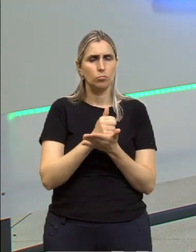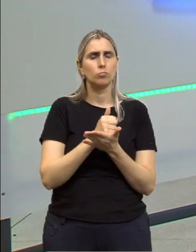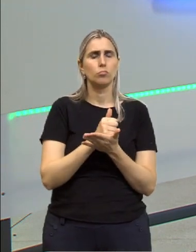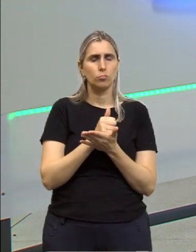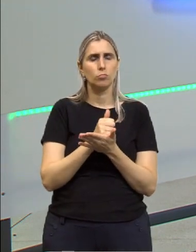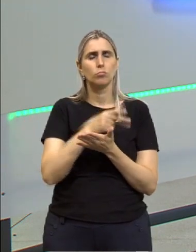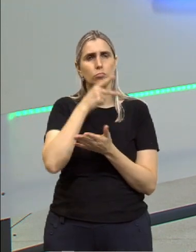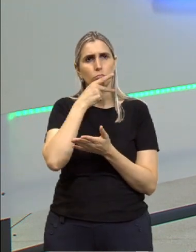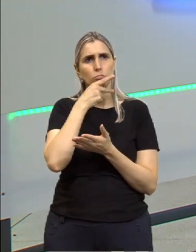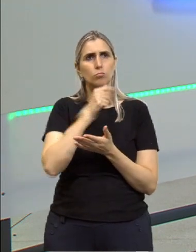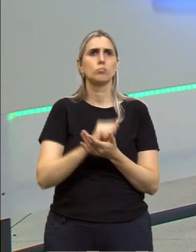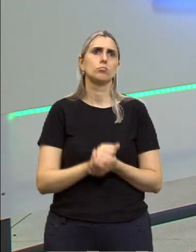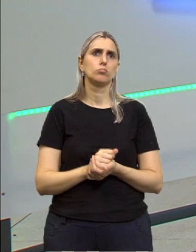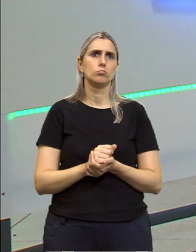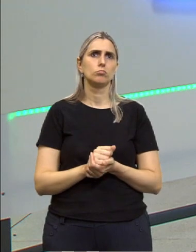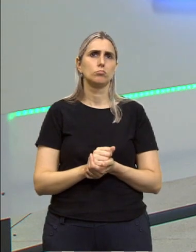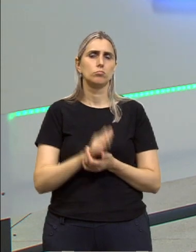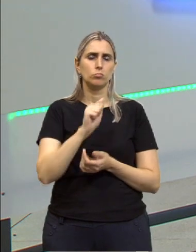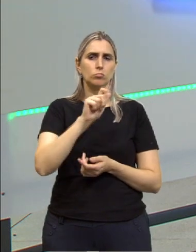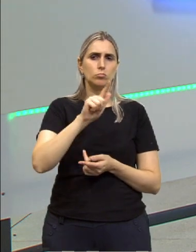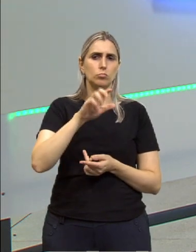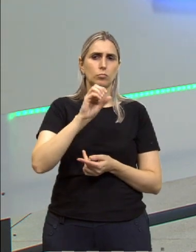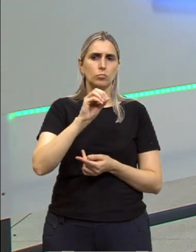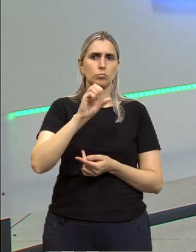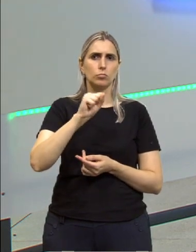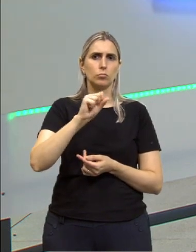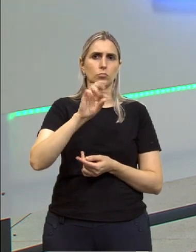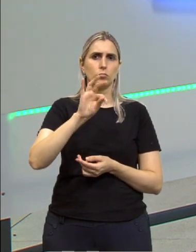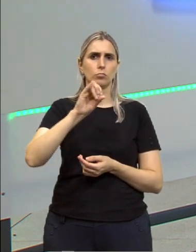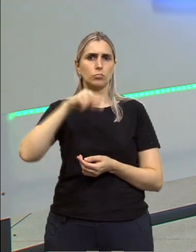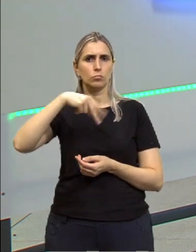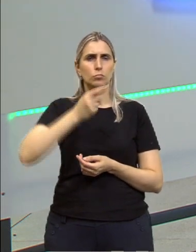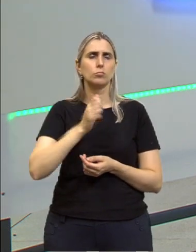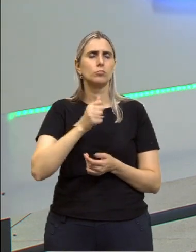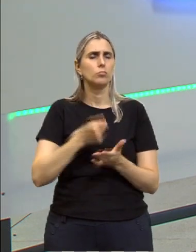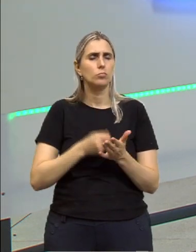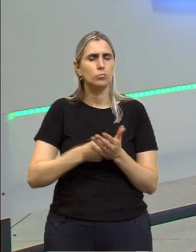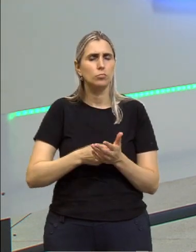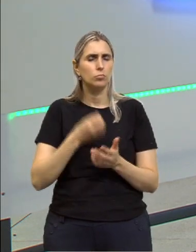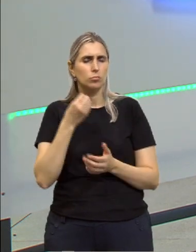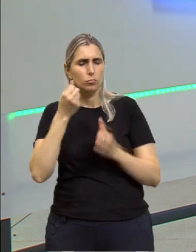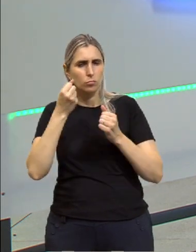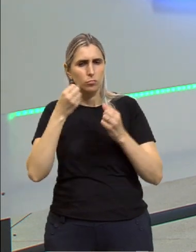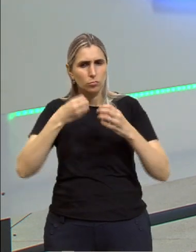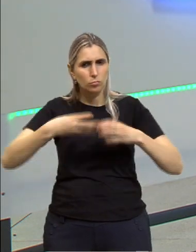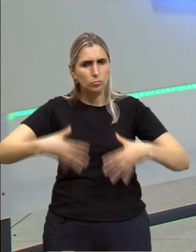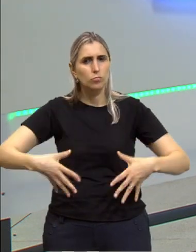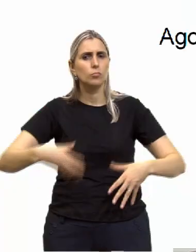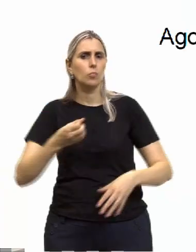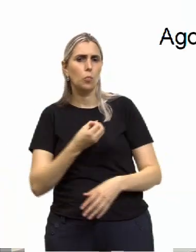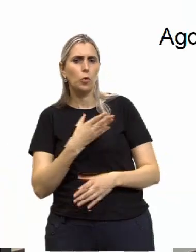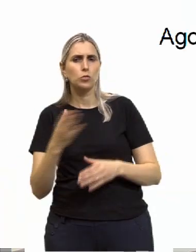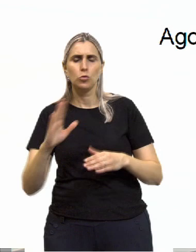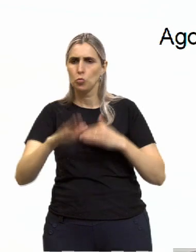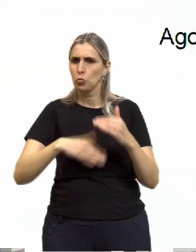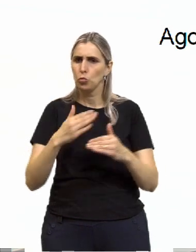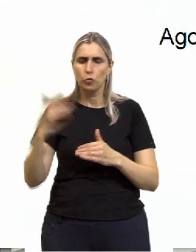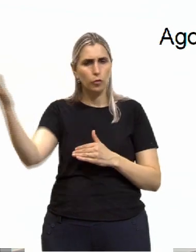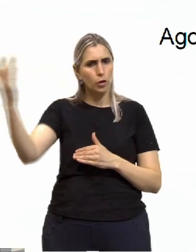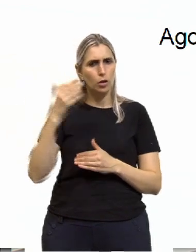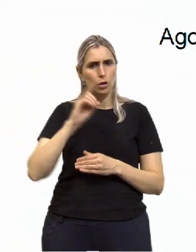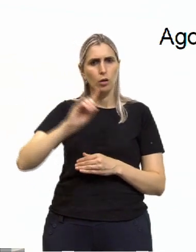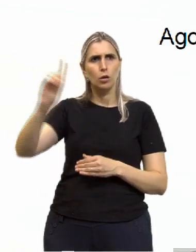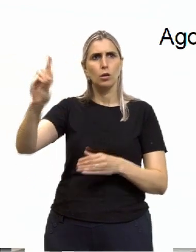platonismo. Agostinho, ao tentar explicar como pode existir o bem se tudo vem de Deus, introduziu a ideia de